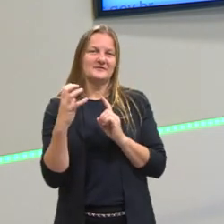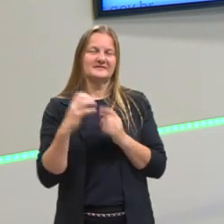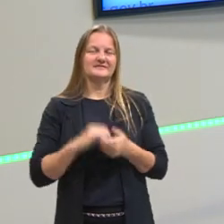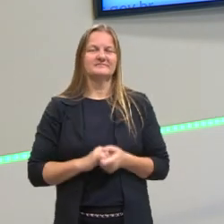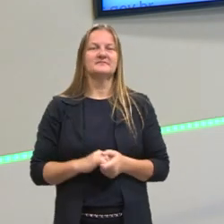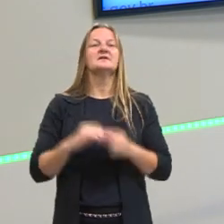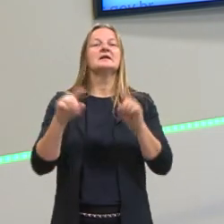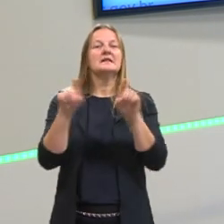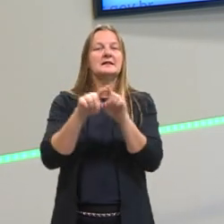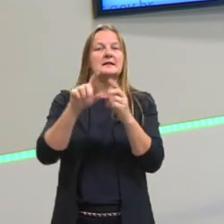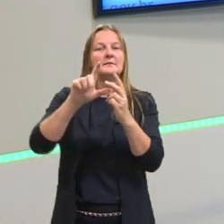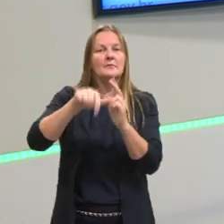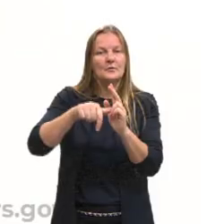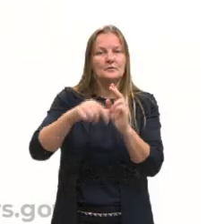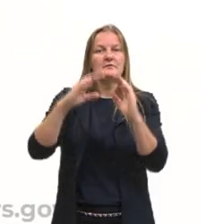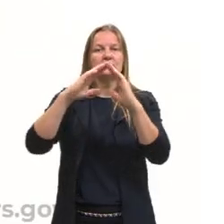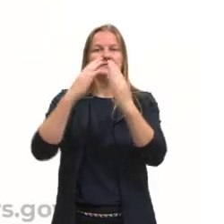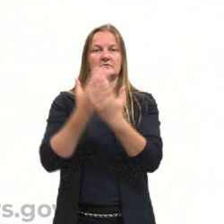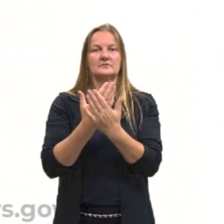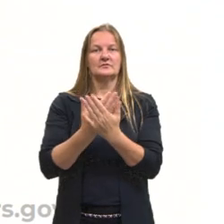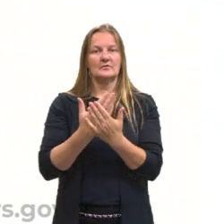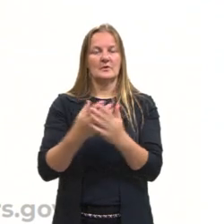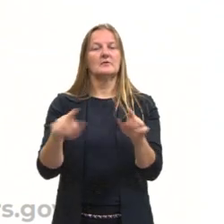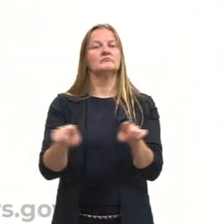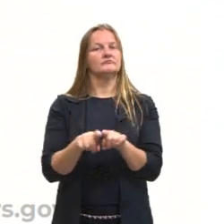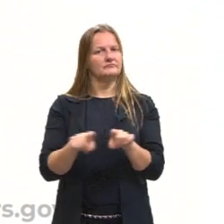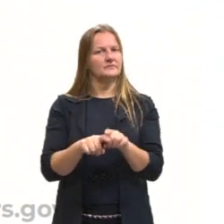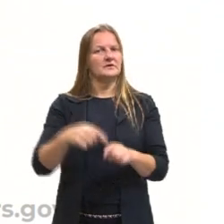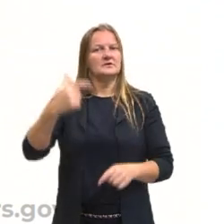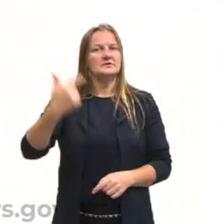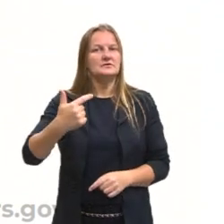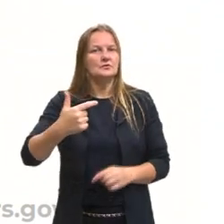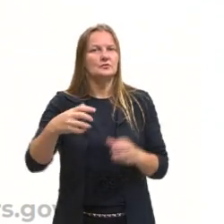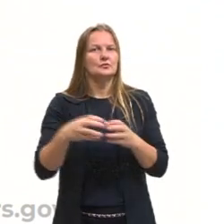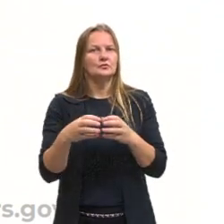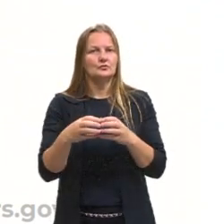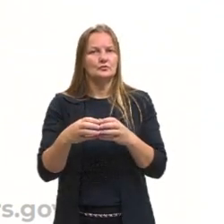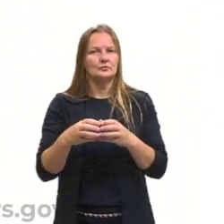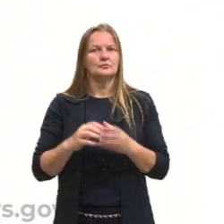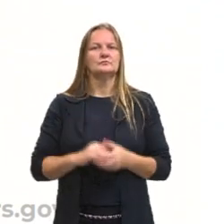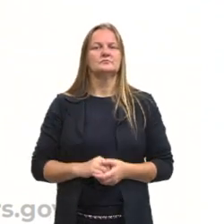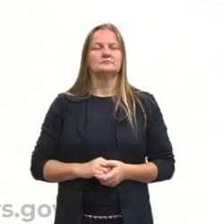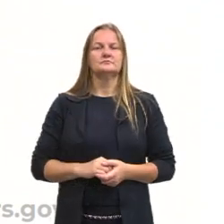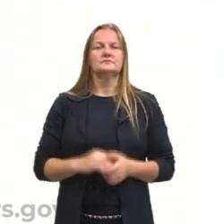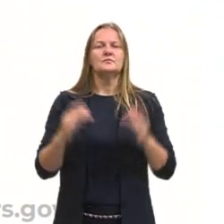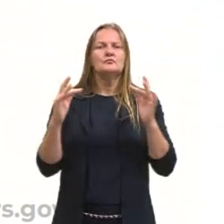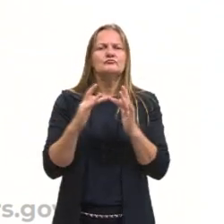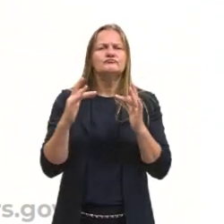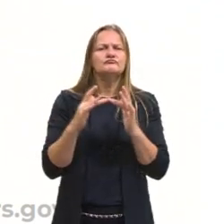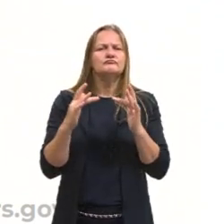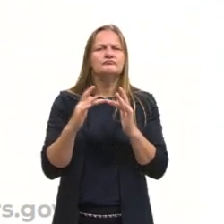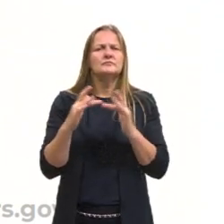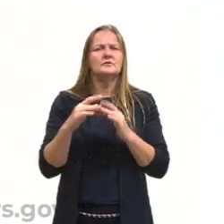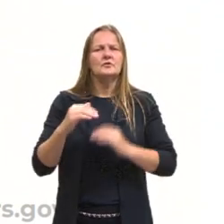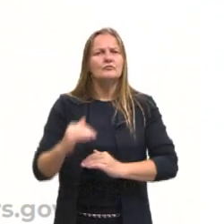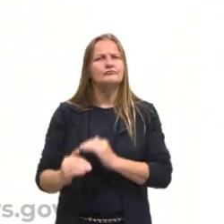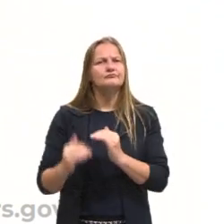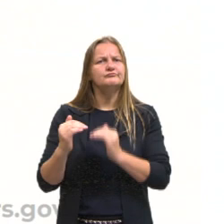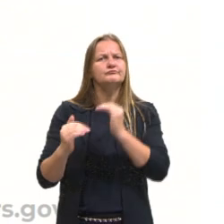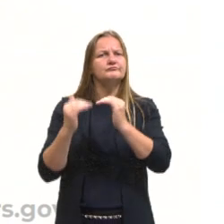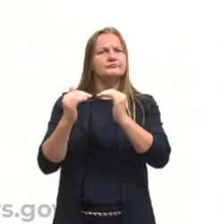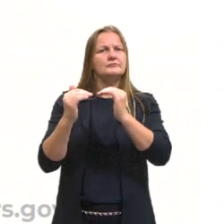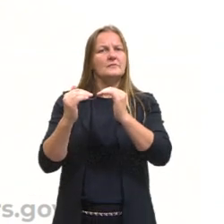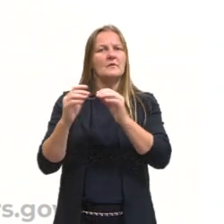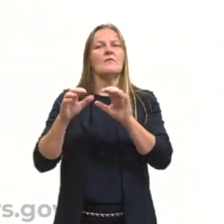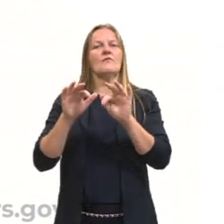escola também. A escola talvez seja o segundo grupo primário em que nós temos contato. Ao sair da